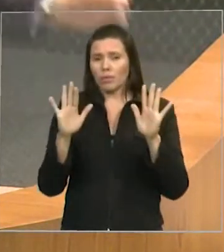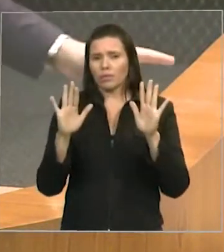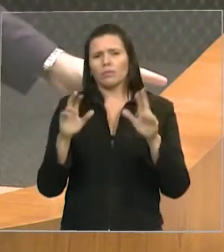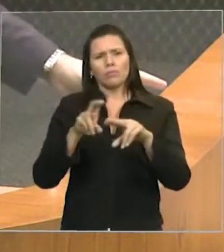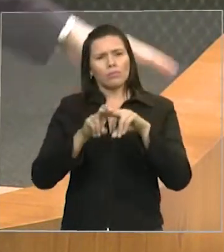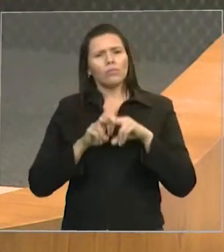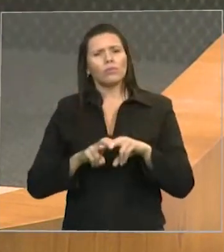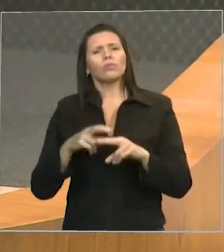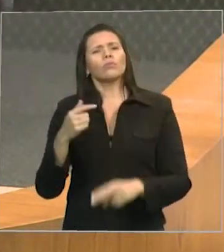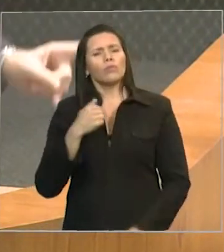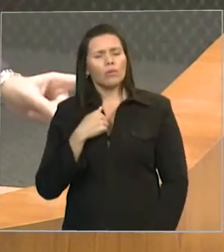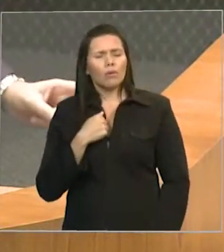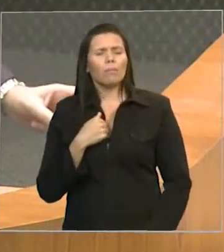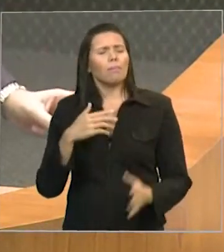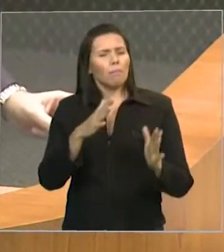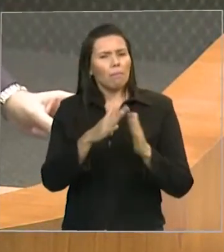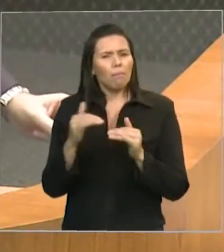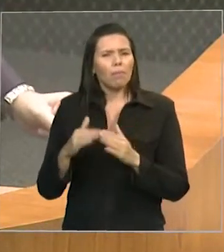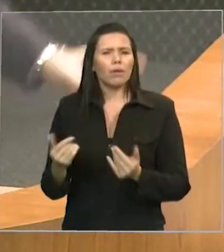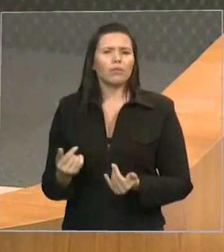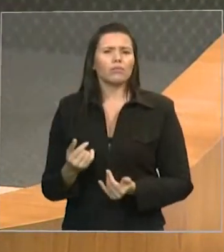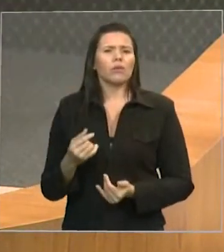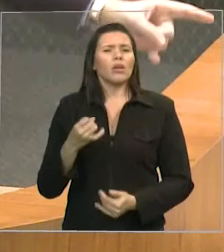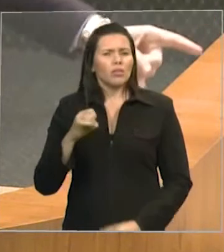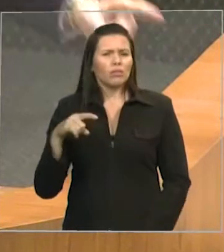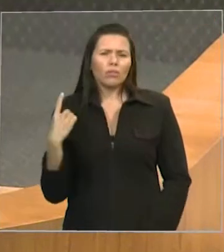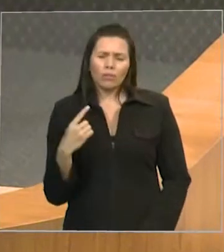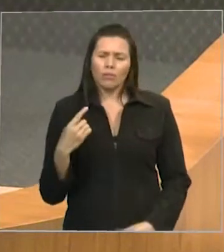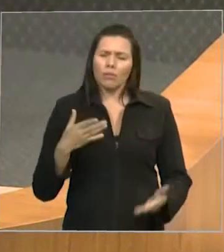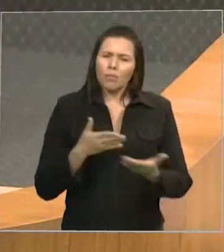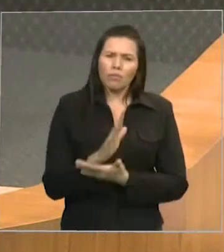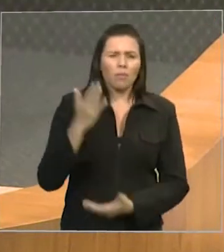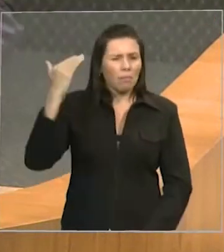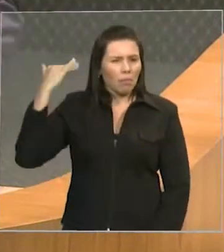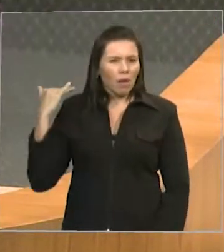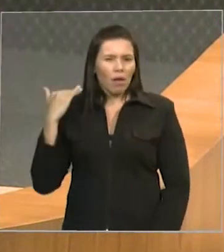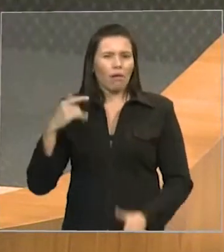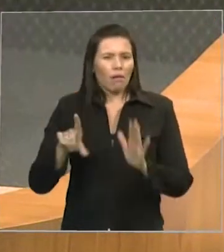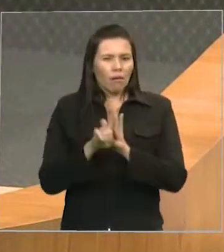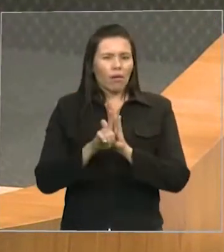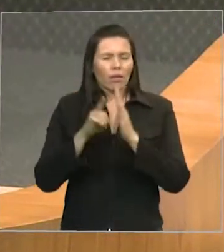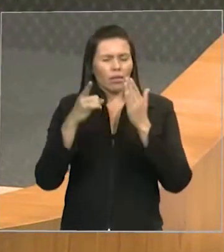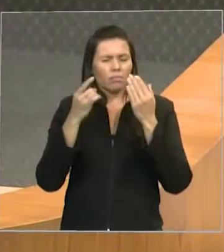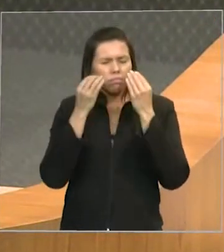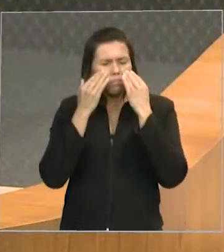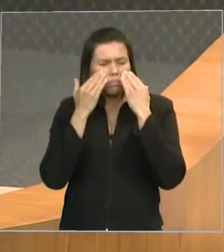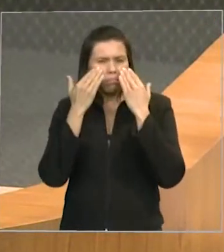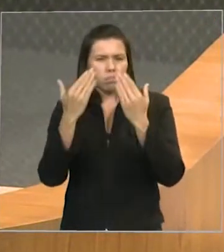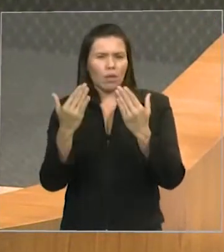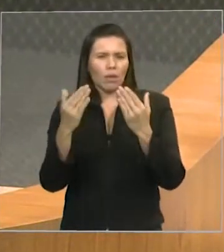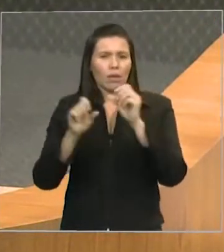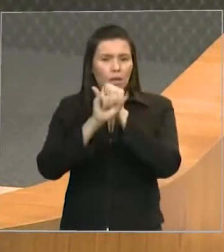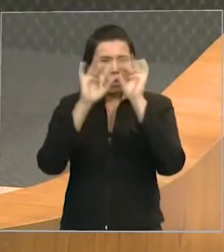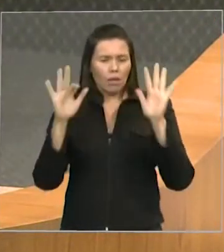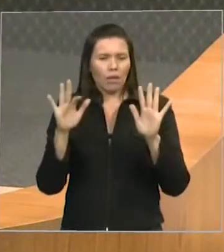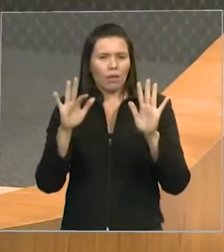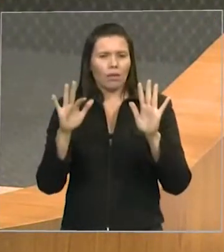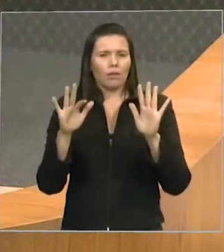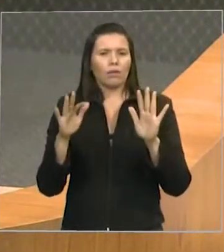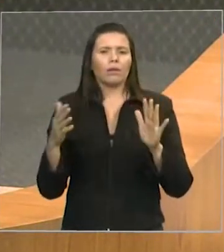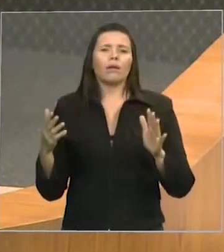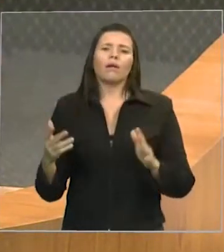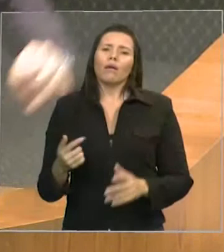meu requerimento, os meus dois requerimentos, para que o governo do Estado mande as informações necessárias. Desde já,